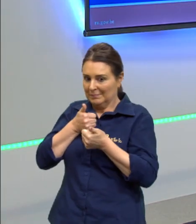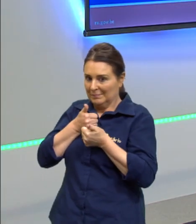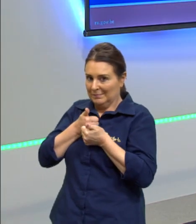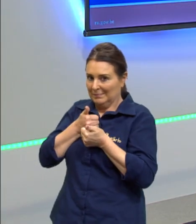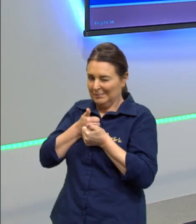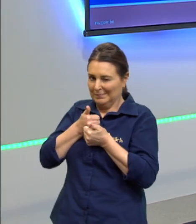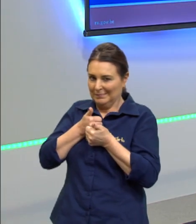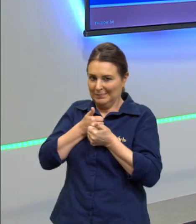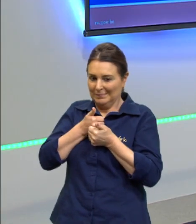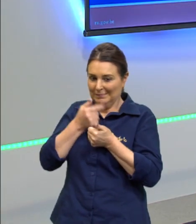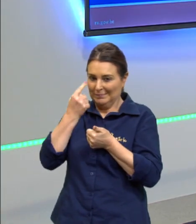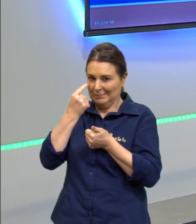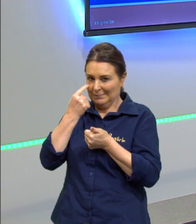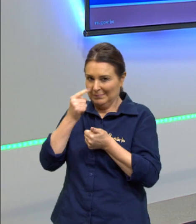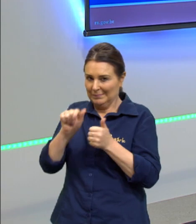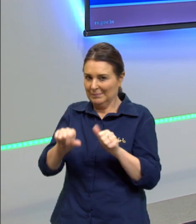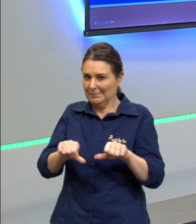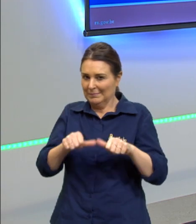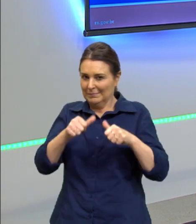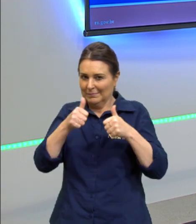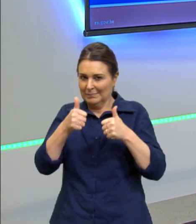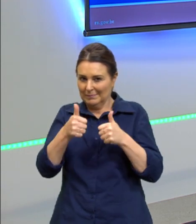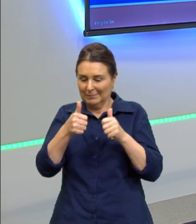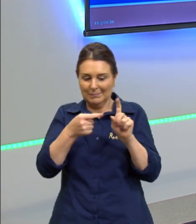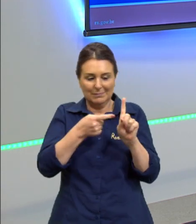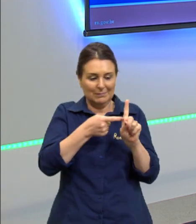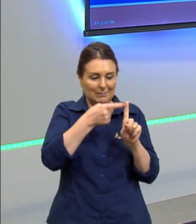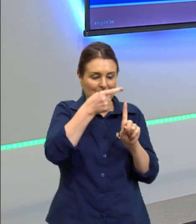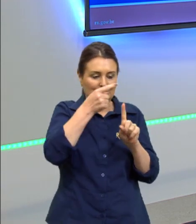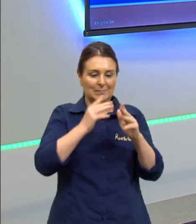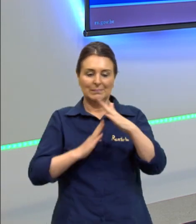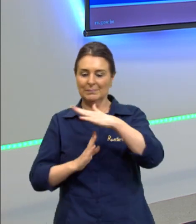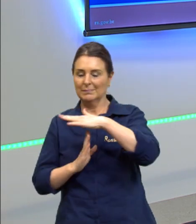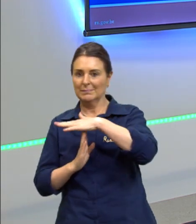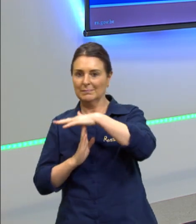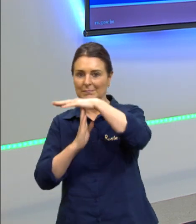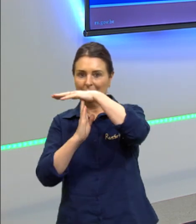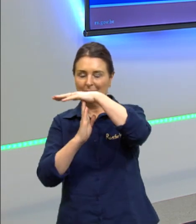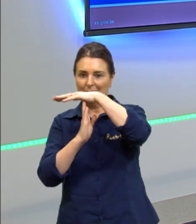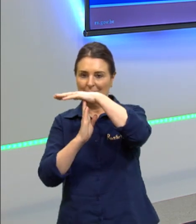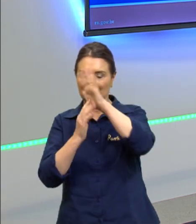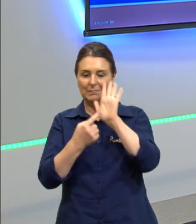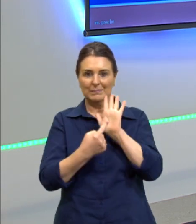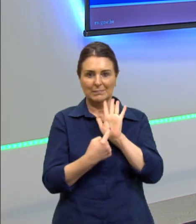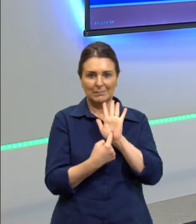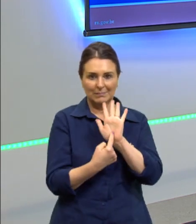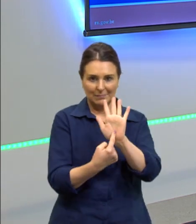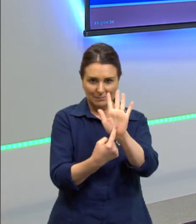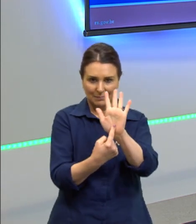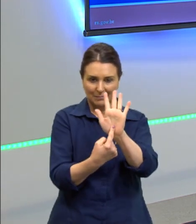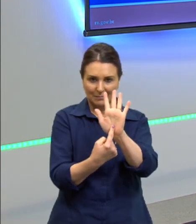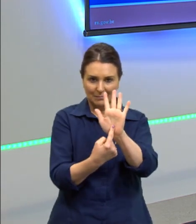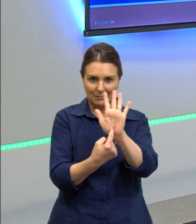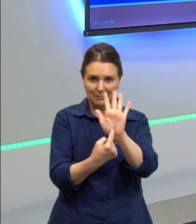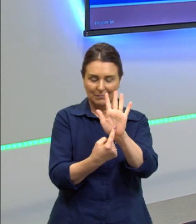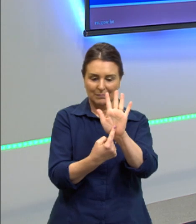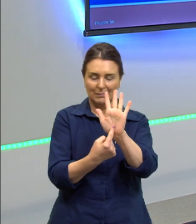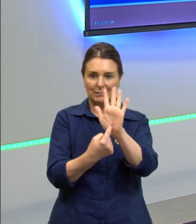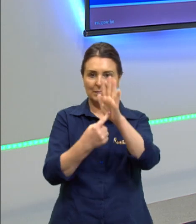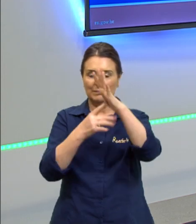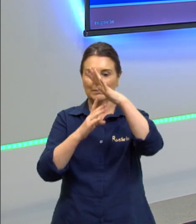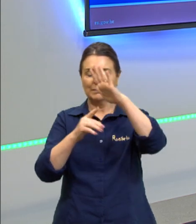verificarmos né esse termômetro que essa temperatura máxima ela está indicada pelo nível inferior